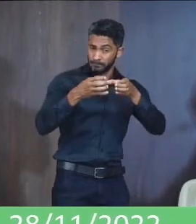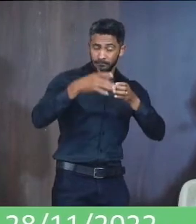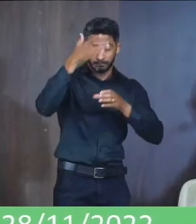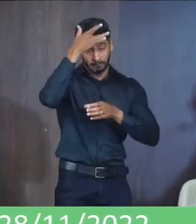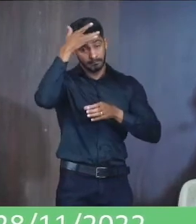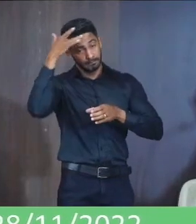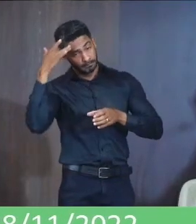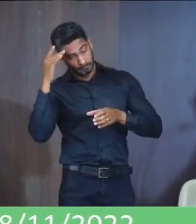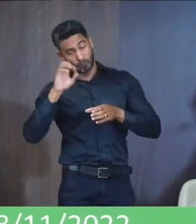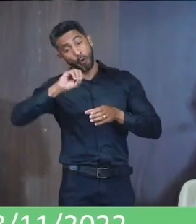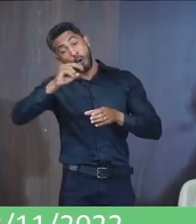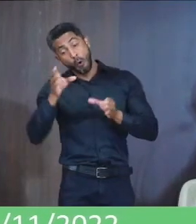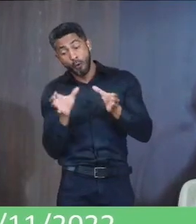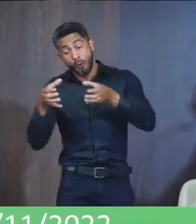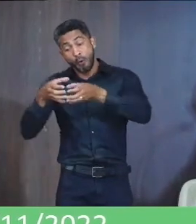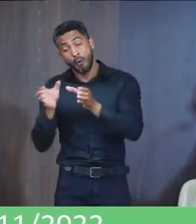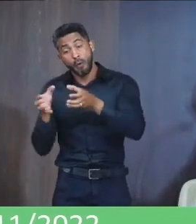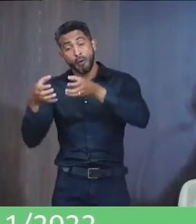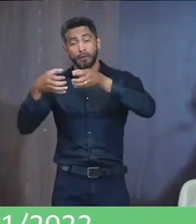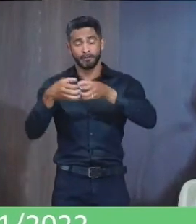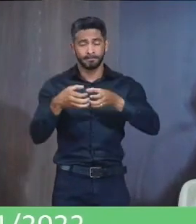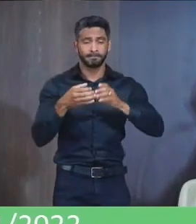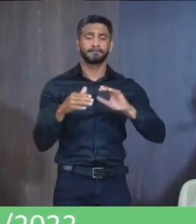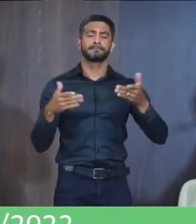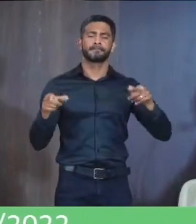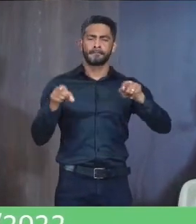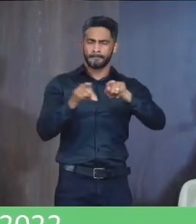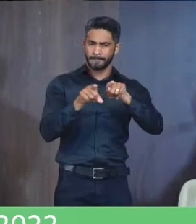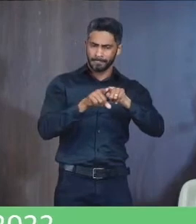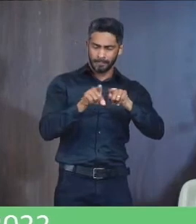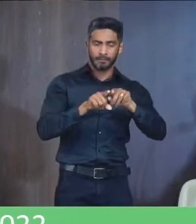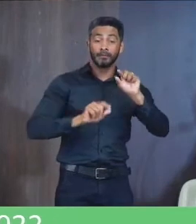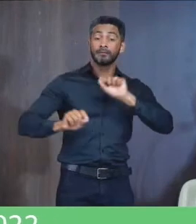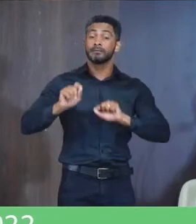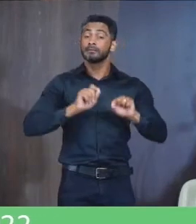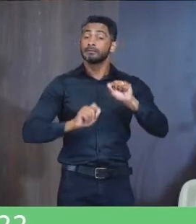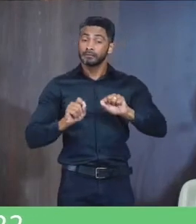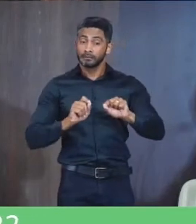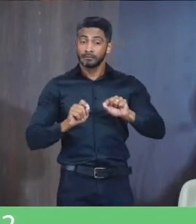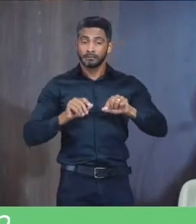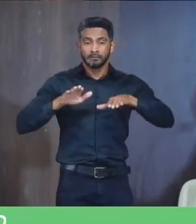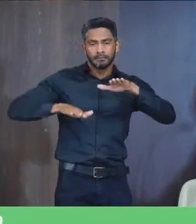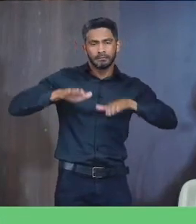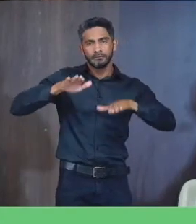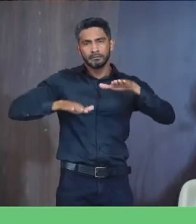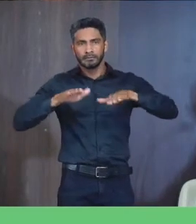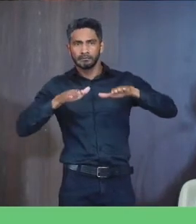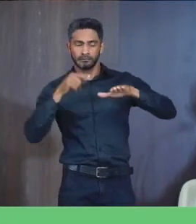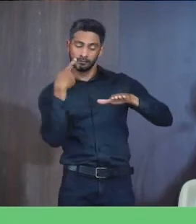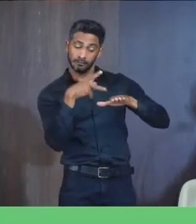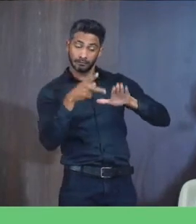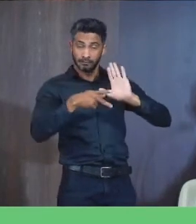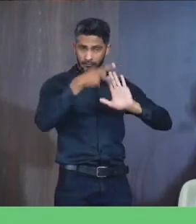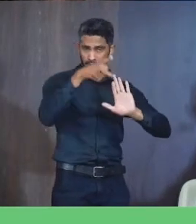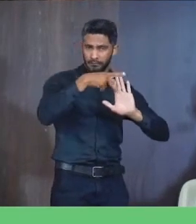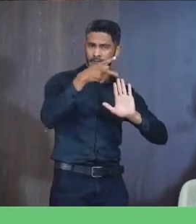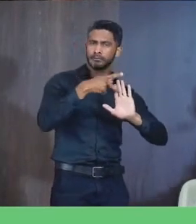Ou uma comunidade Em seu todo E também Levando em consideração Que dependendo Do teor Do projeto